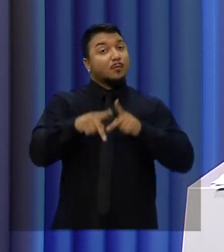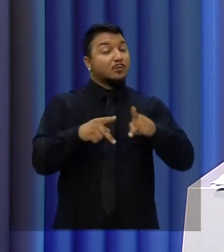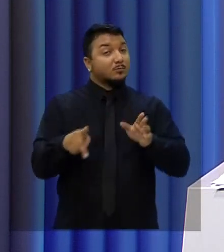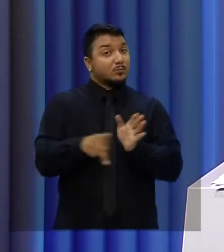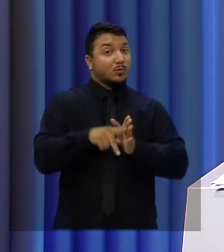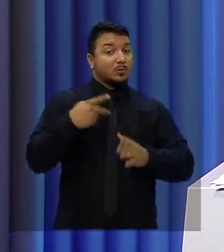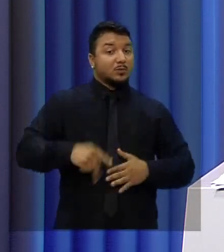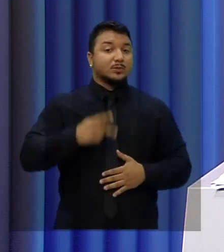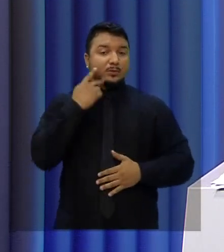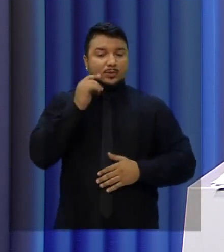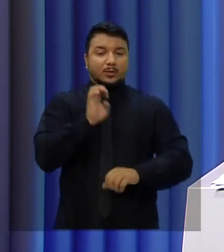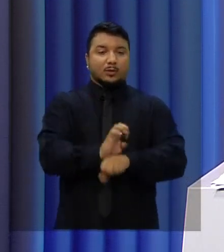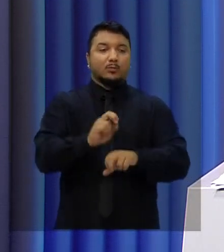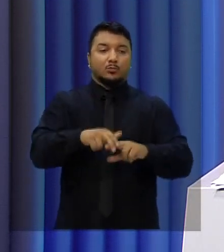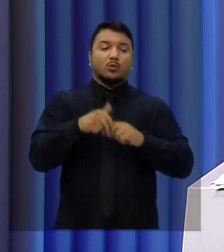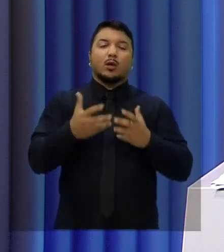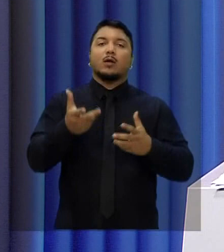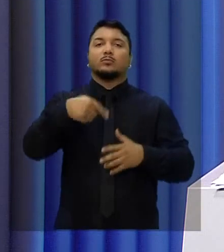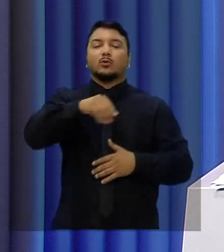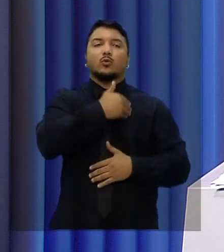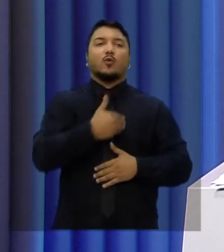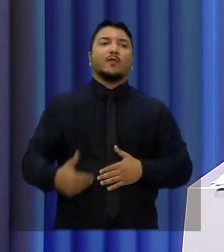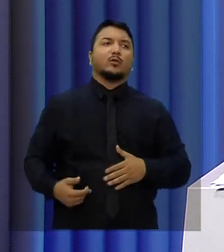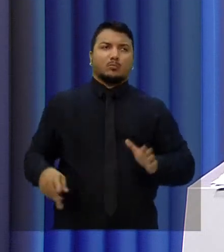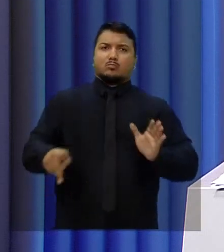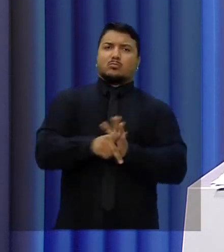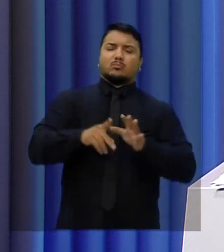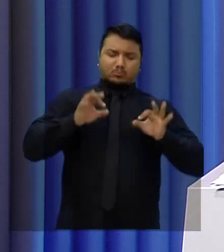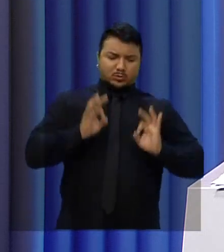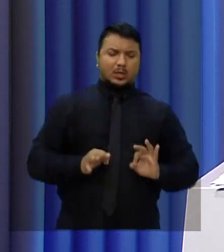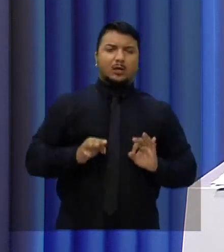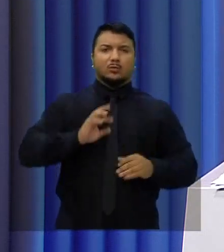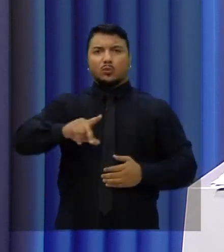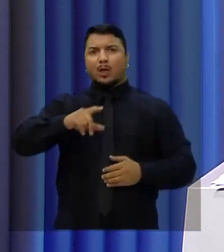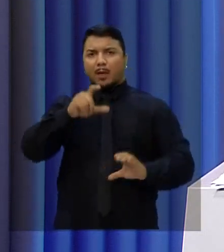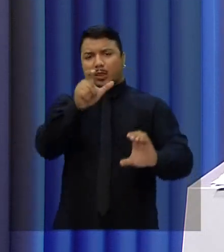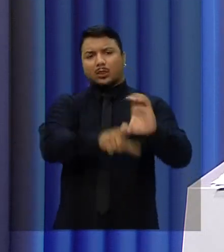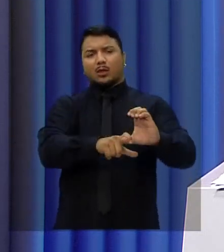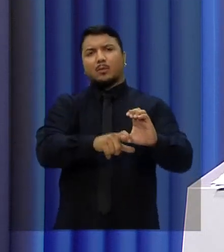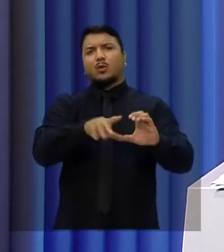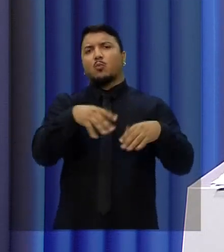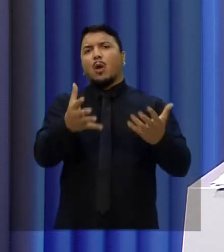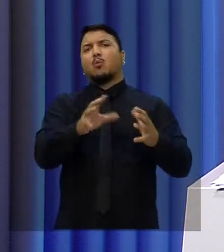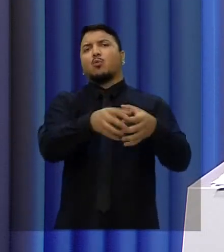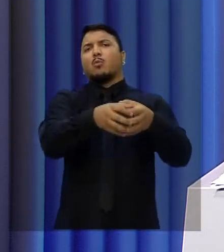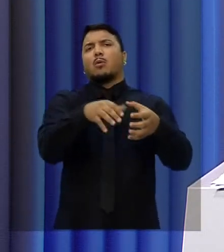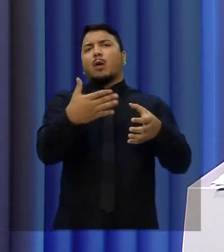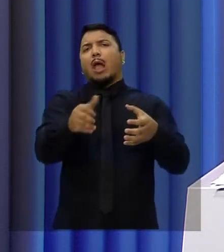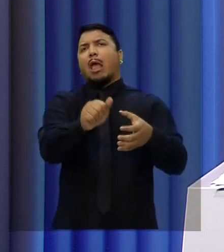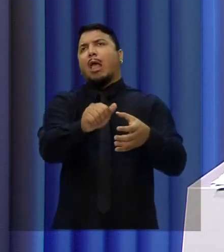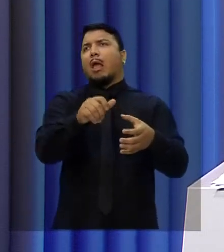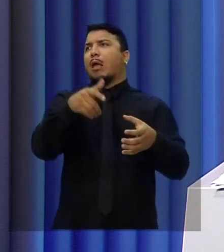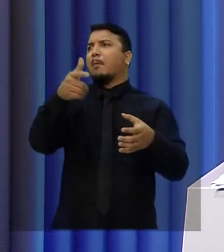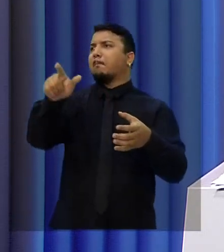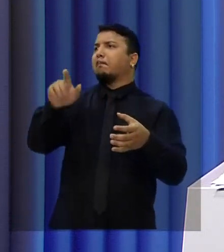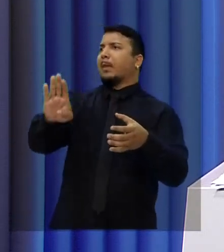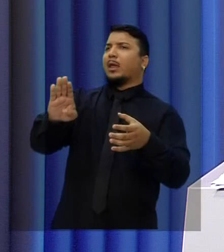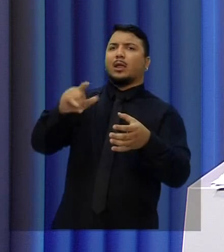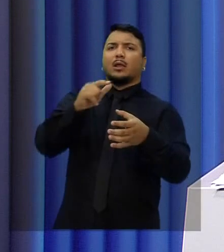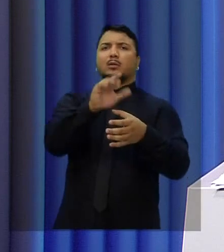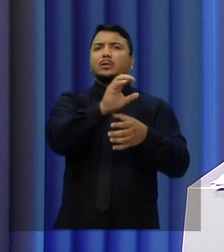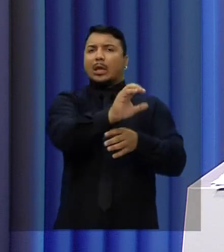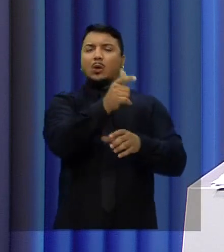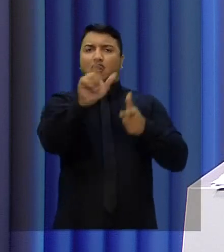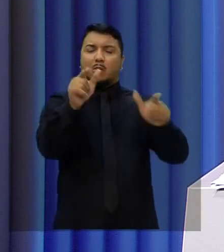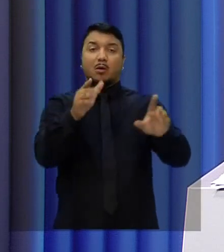Eu quero que vocês tenham um governador para chamar de seu e não que é dependente de um padrinho A ou de um padrinho B, porque depois tem que prestar